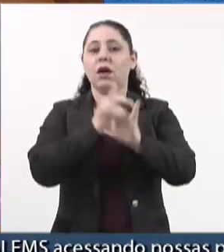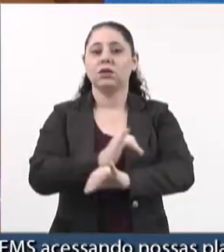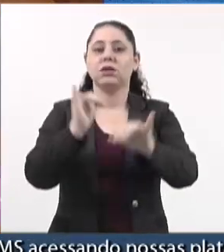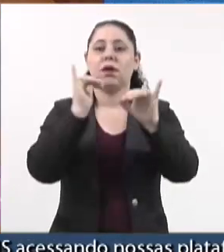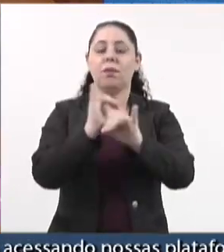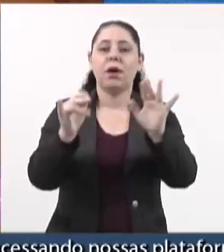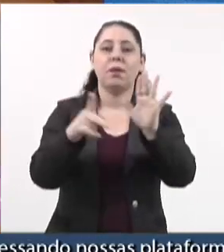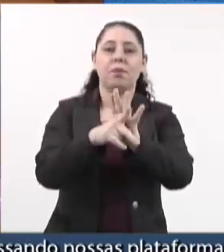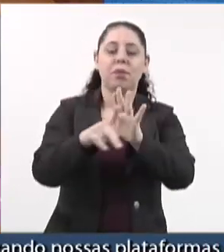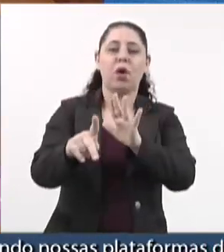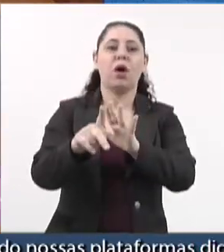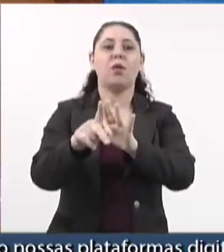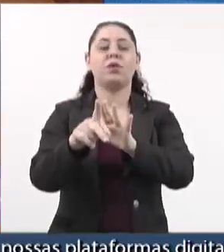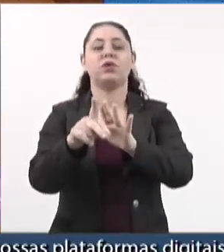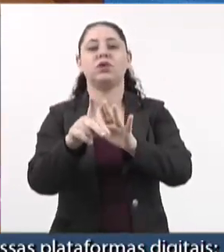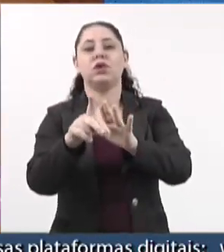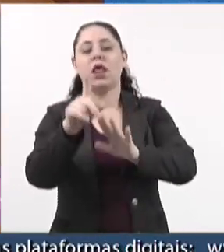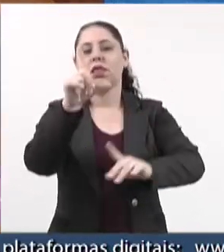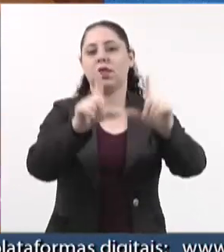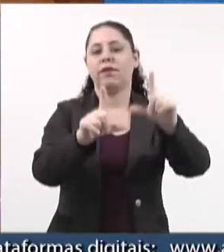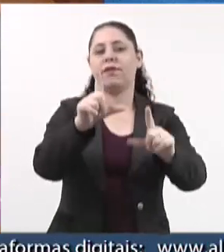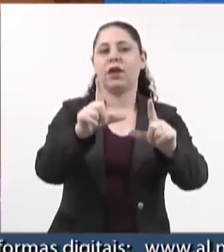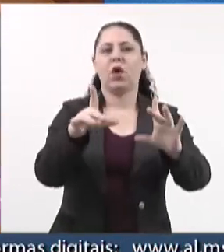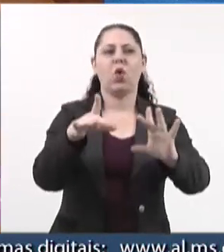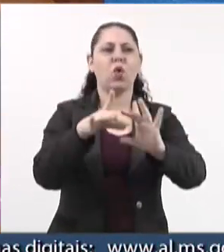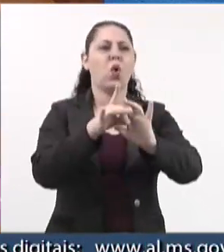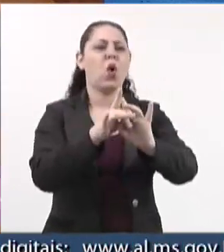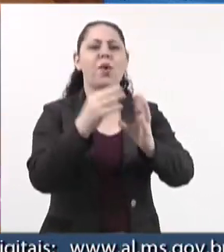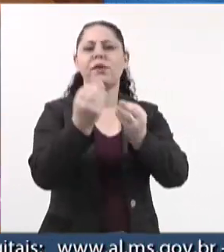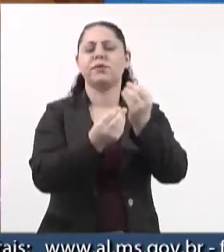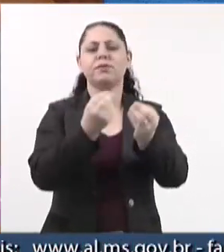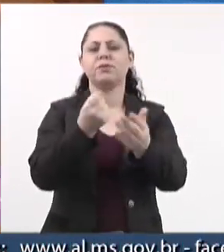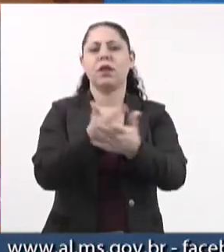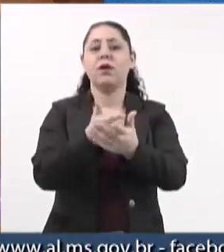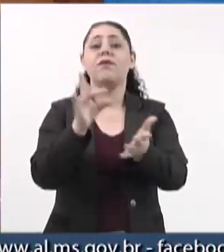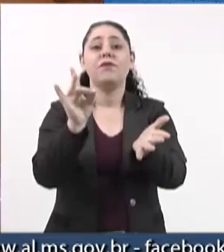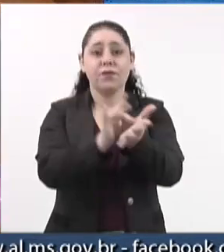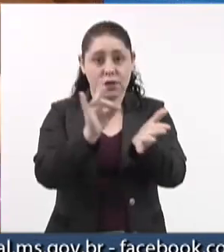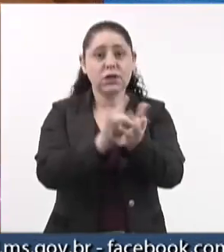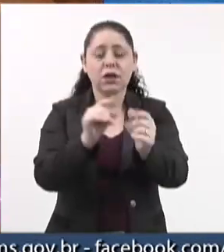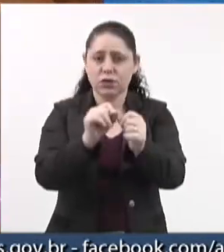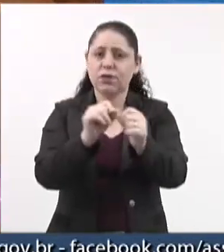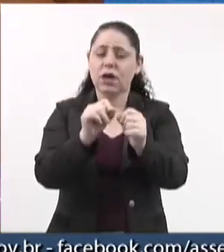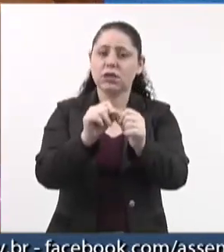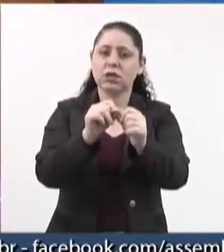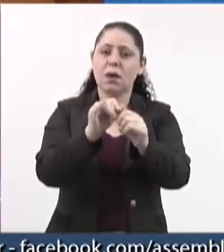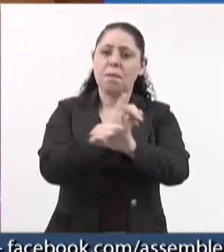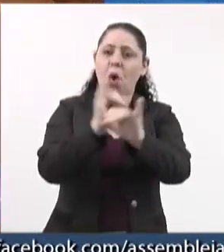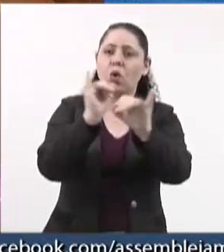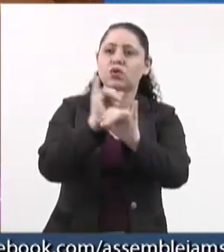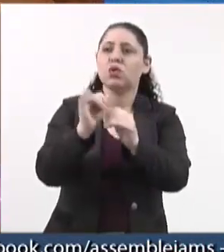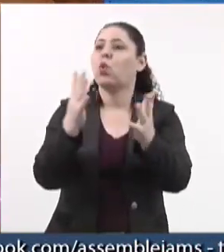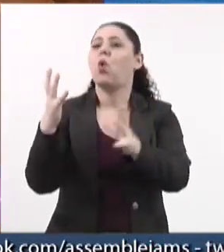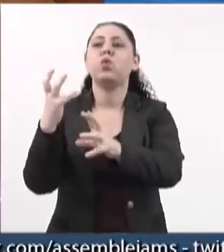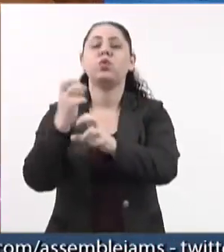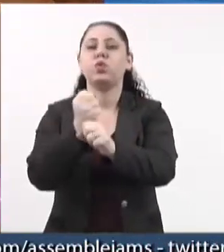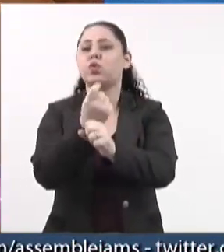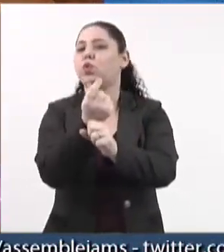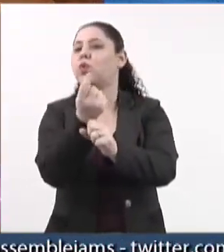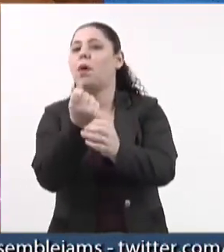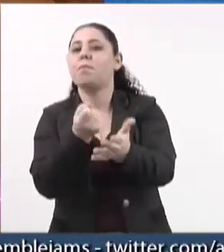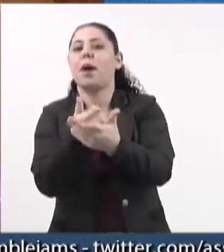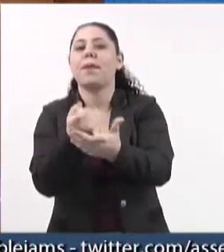publicidade, aos veículos, como que é veiculado, se realmente é veiculado, qual é o valor gasto,